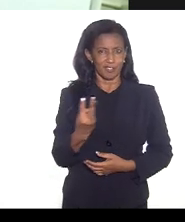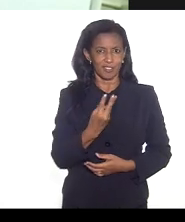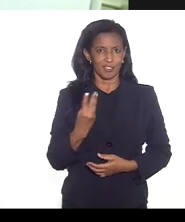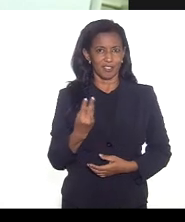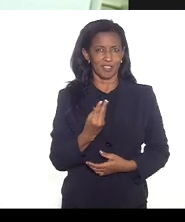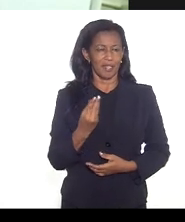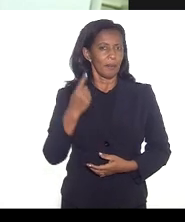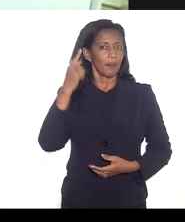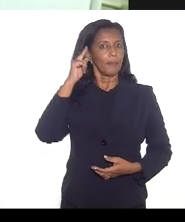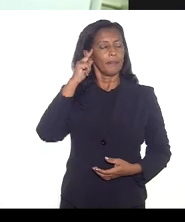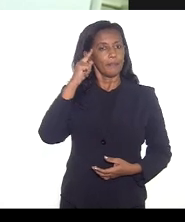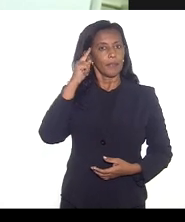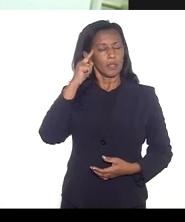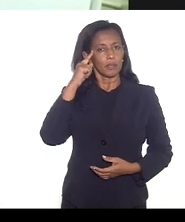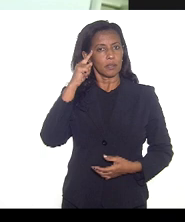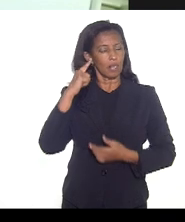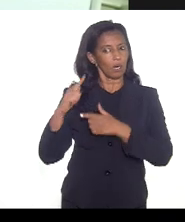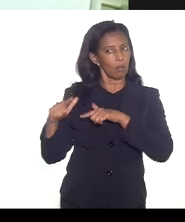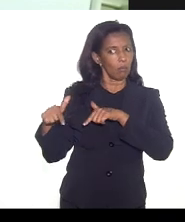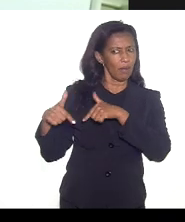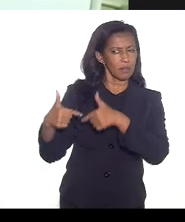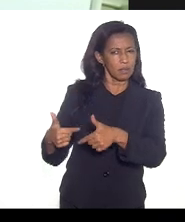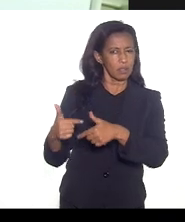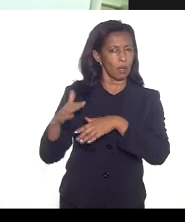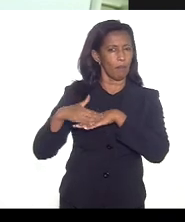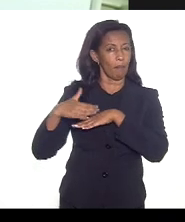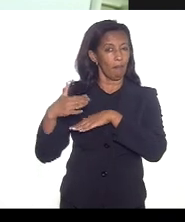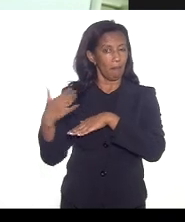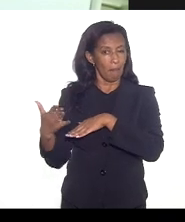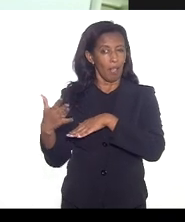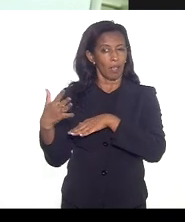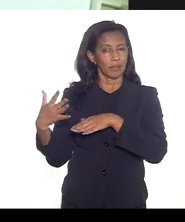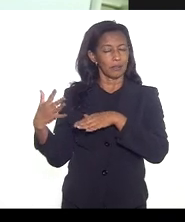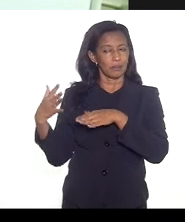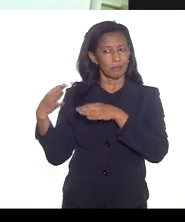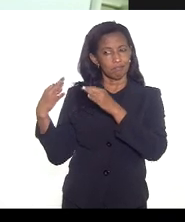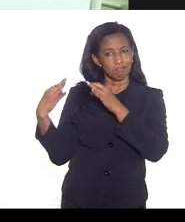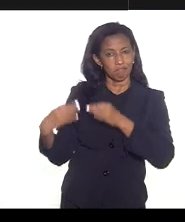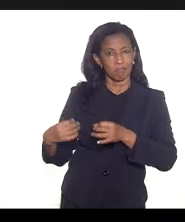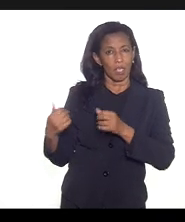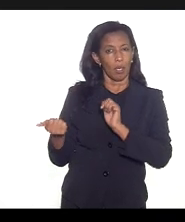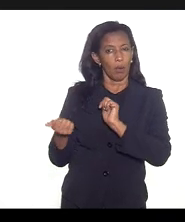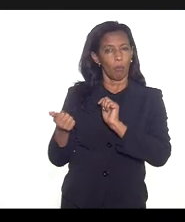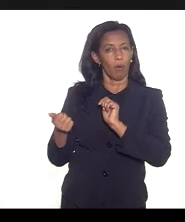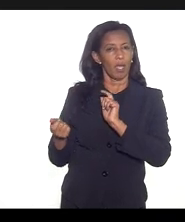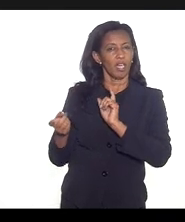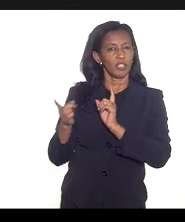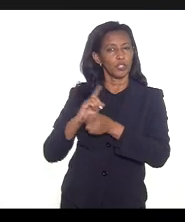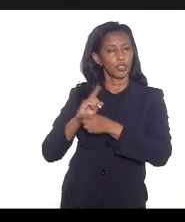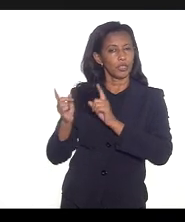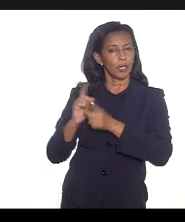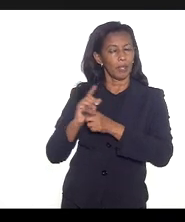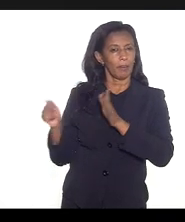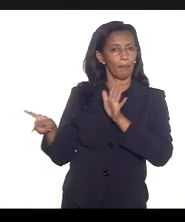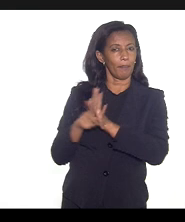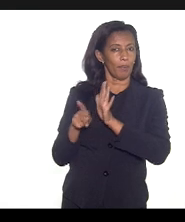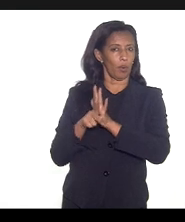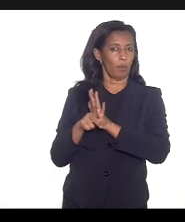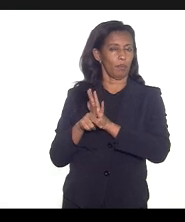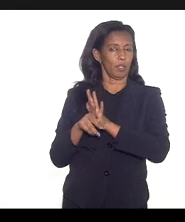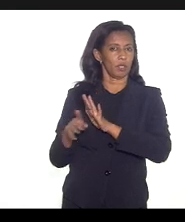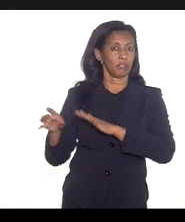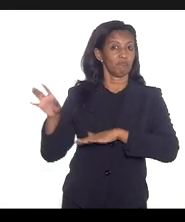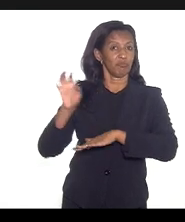para pensar uma ação mais contundente em relação à dinâmica da própria Secretaria de Estado de Saúde e a Secretaria